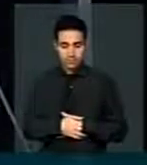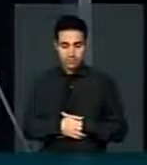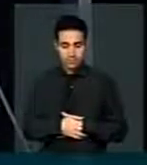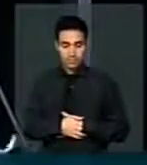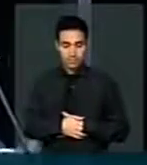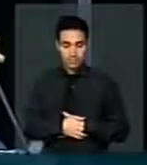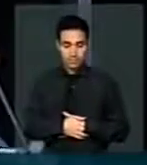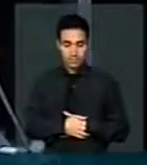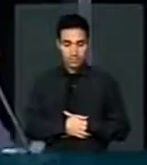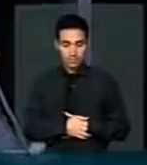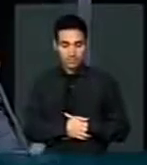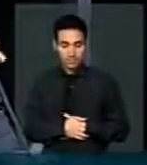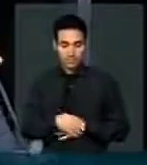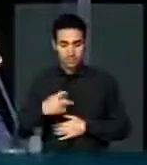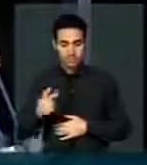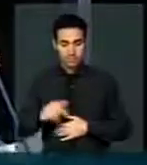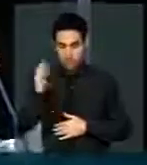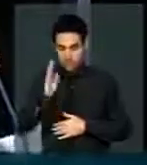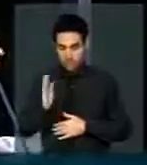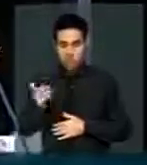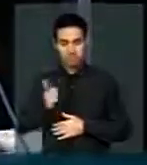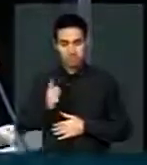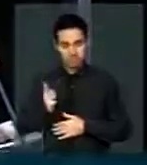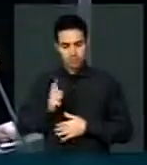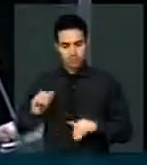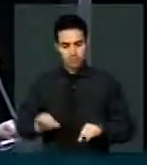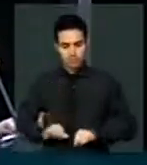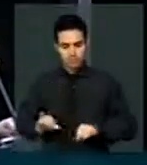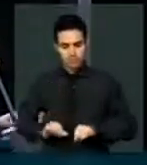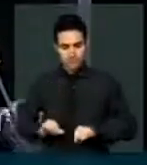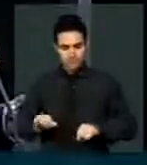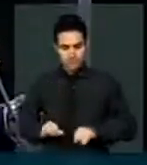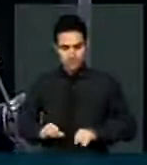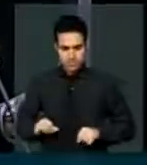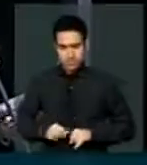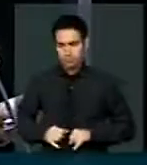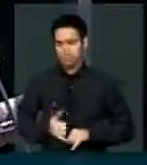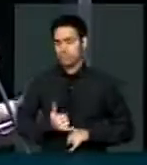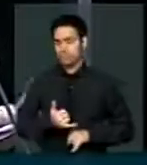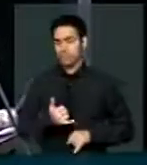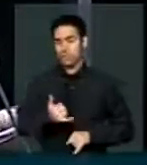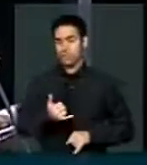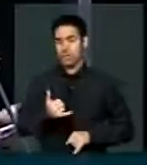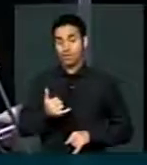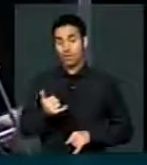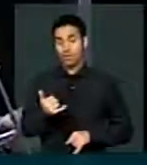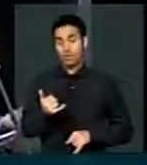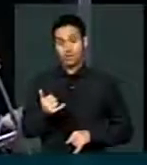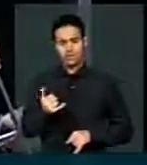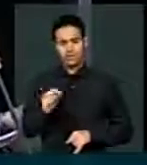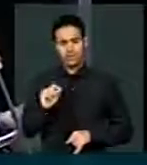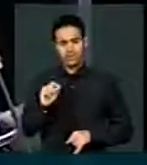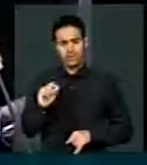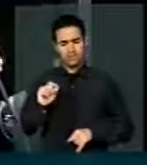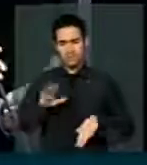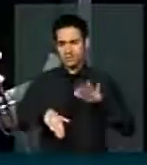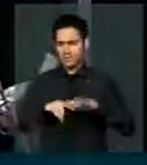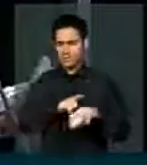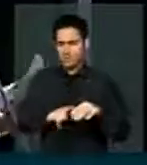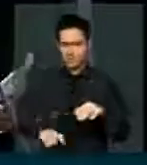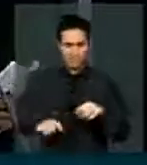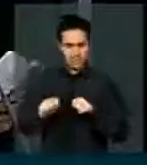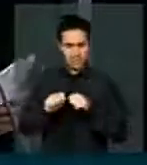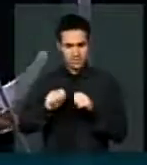Os povos indígenas brasileiros têm sofrido agressões sistemáticas, muitas vezes advindas do Estado,